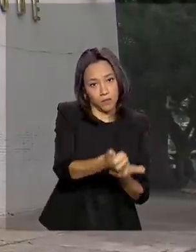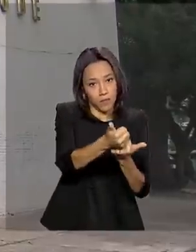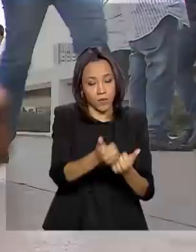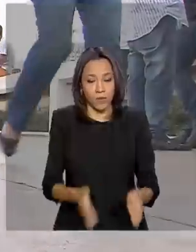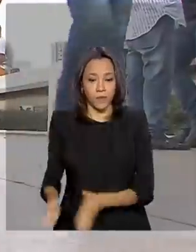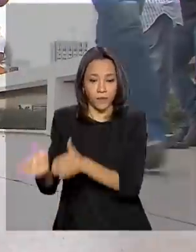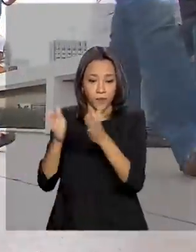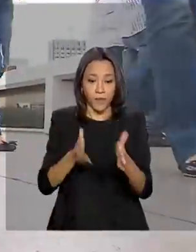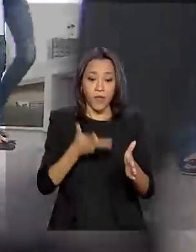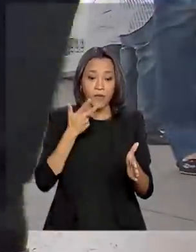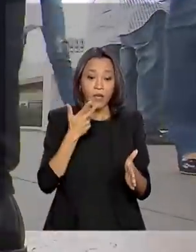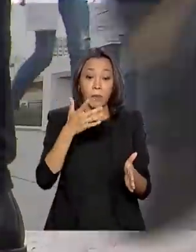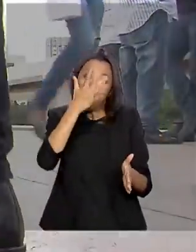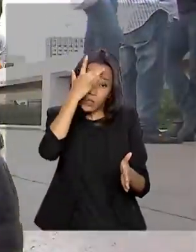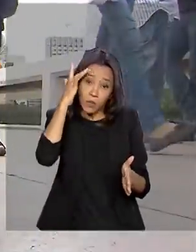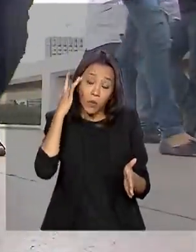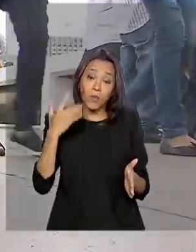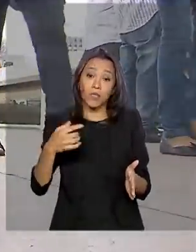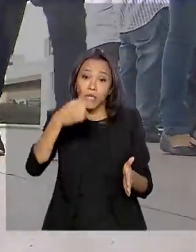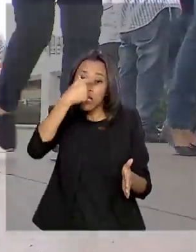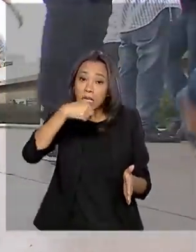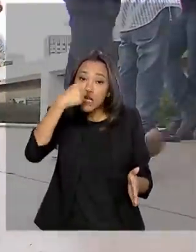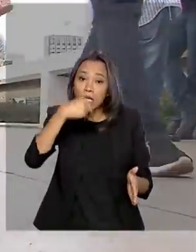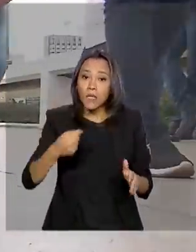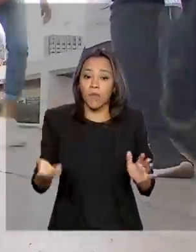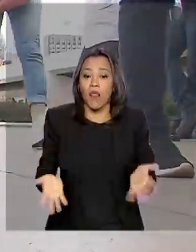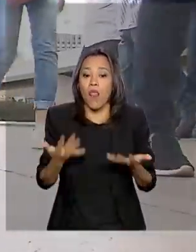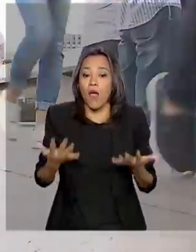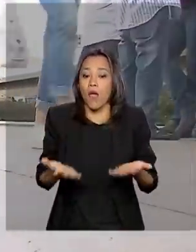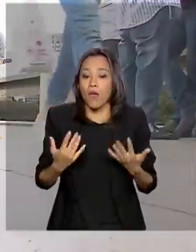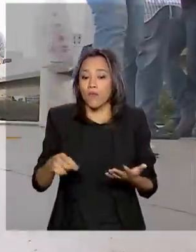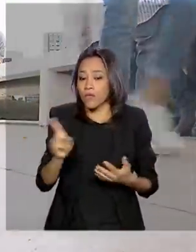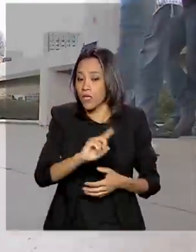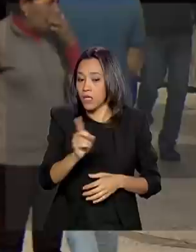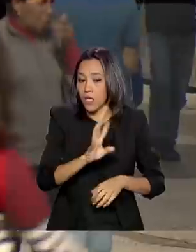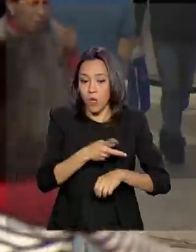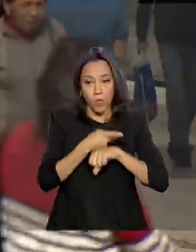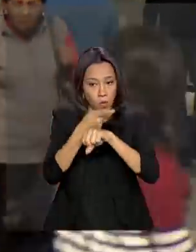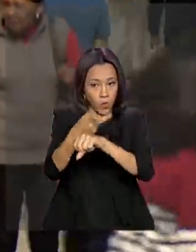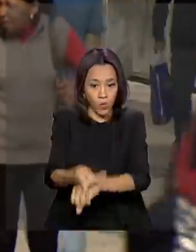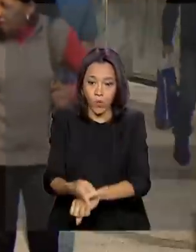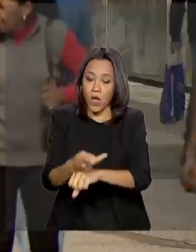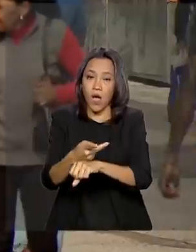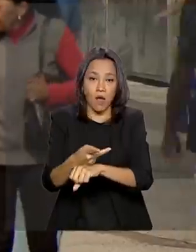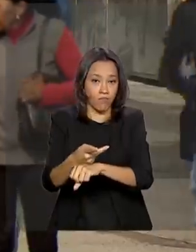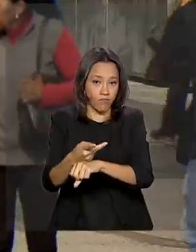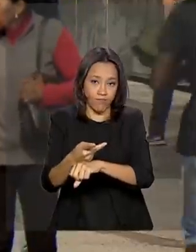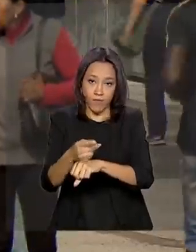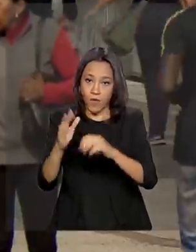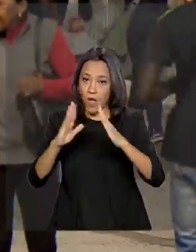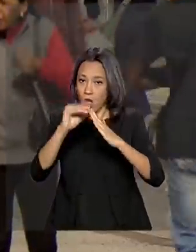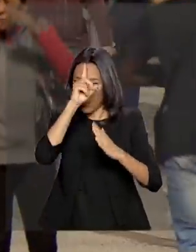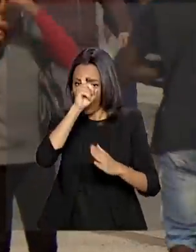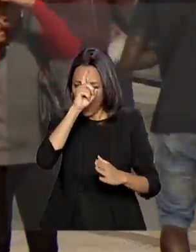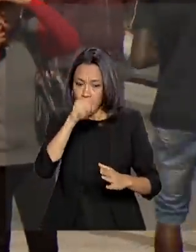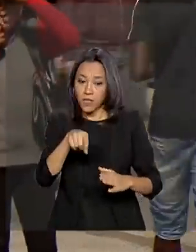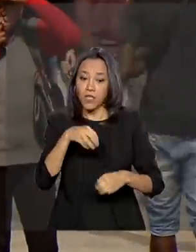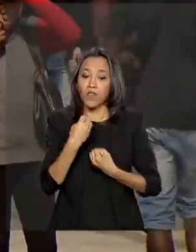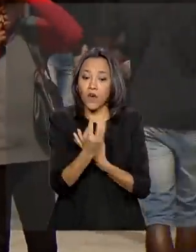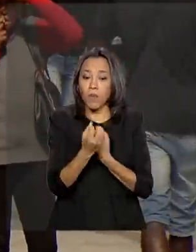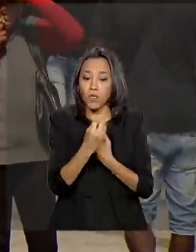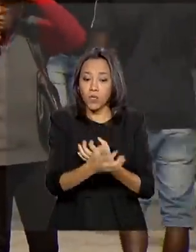recomenda que pessoas com sintomas leves de gripe não procurem os hospitais e busquem informações no telefone